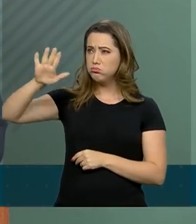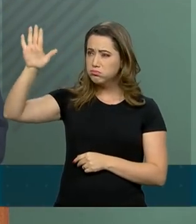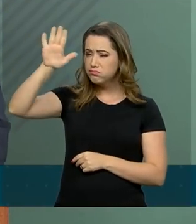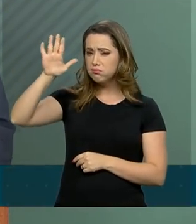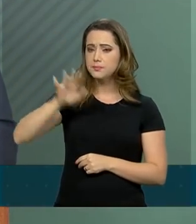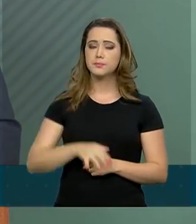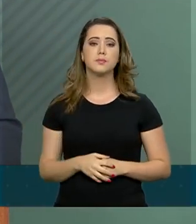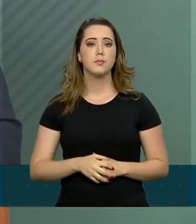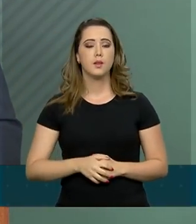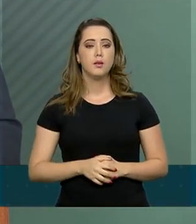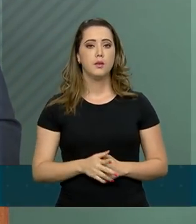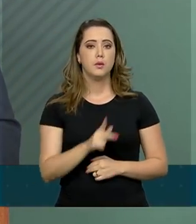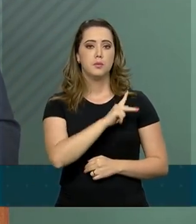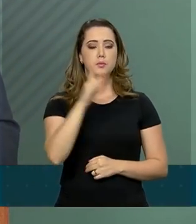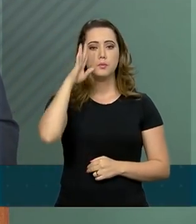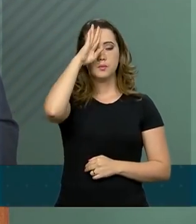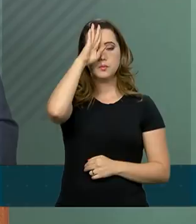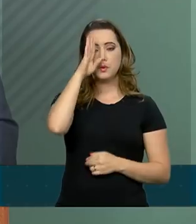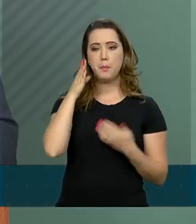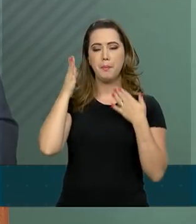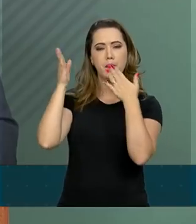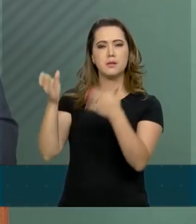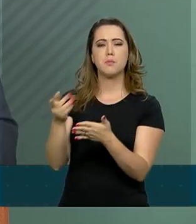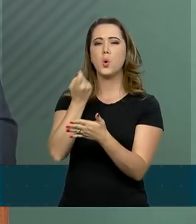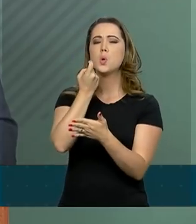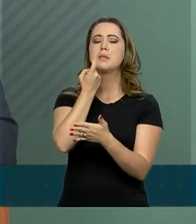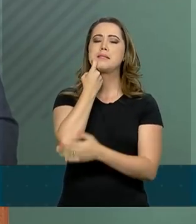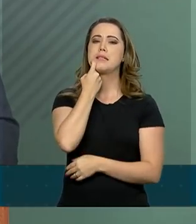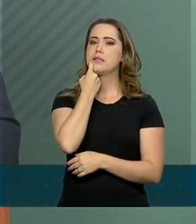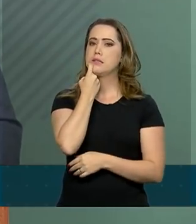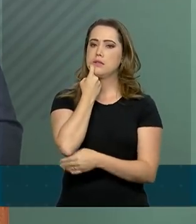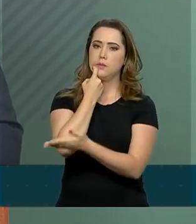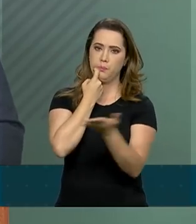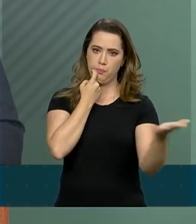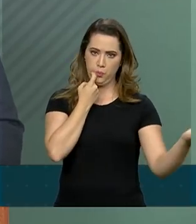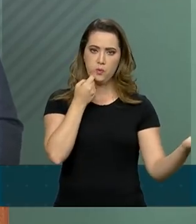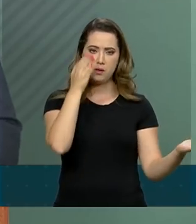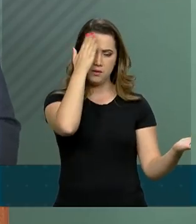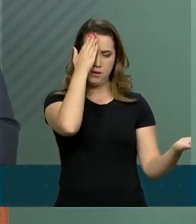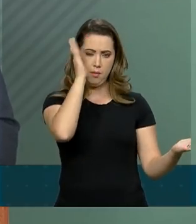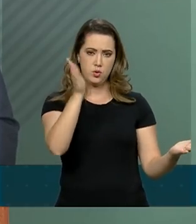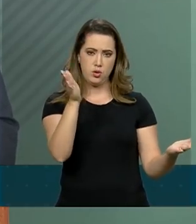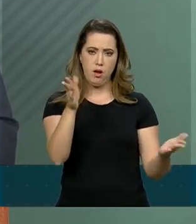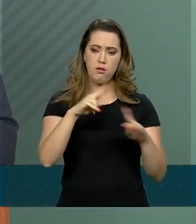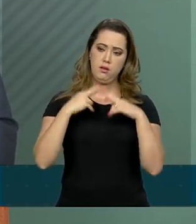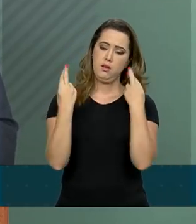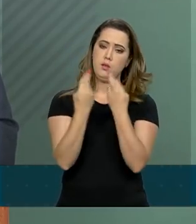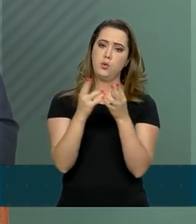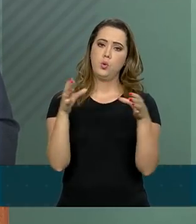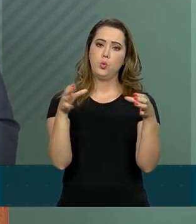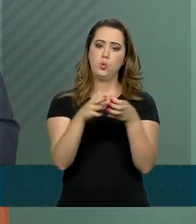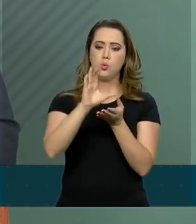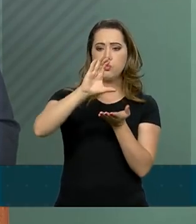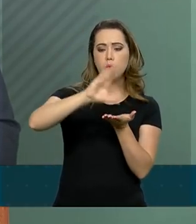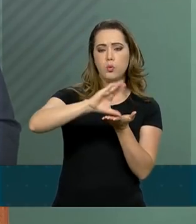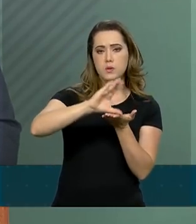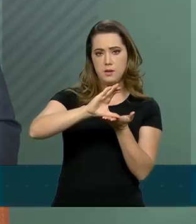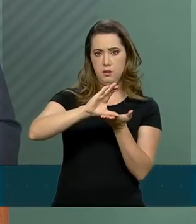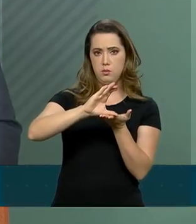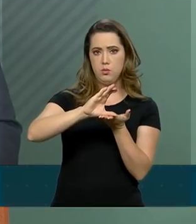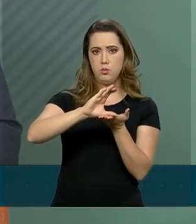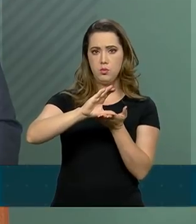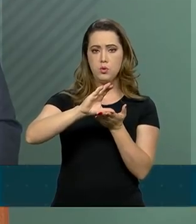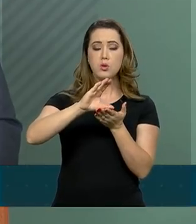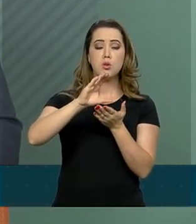O presidente participou na última sexta-feira, como sabido por vocês, da reunião do Conselho Deliberativo